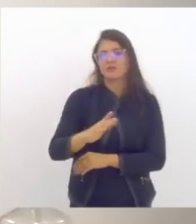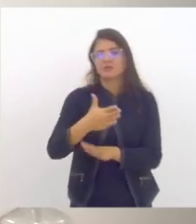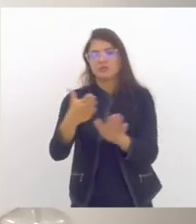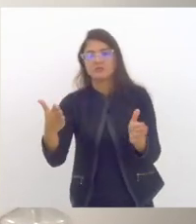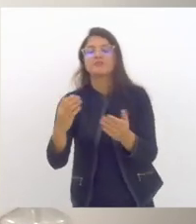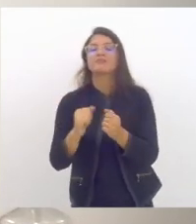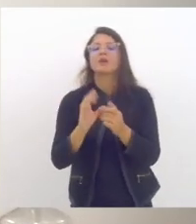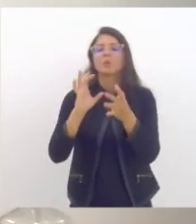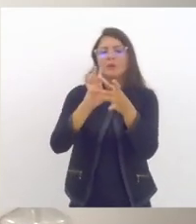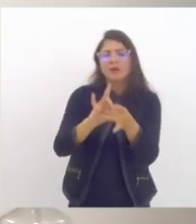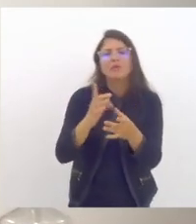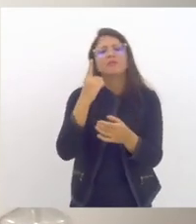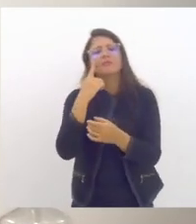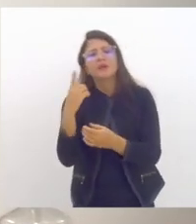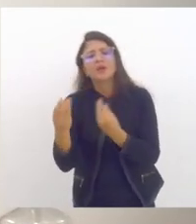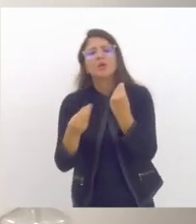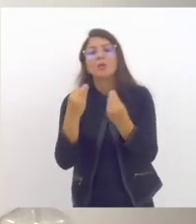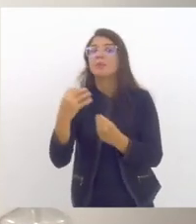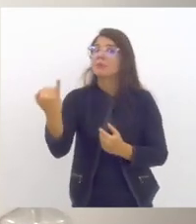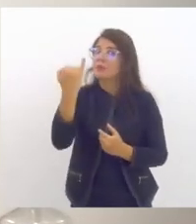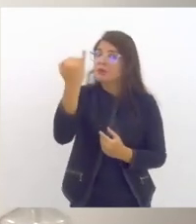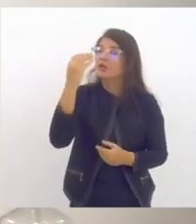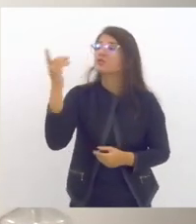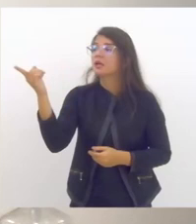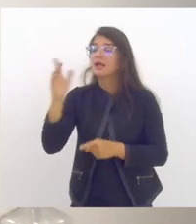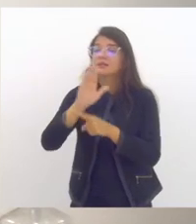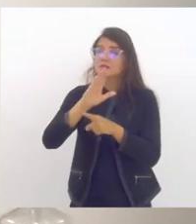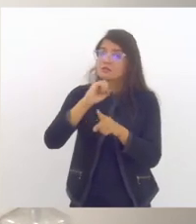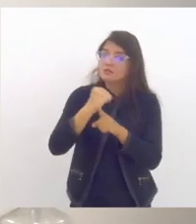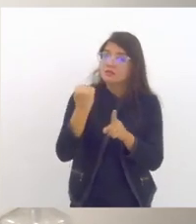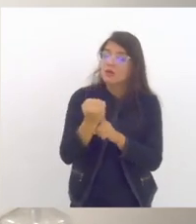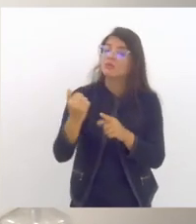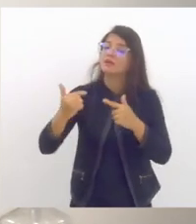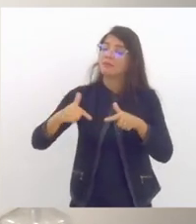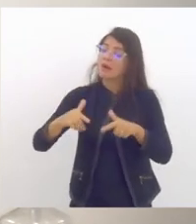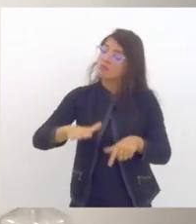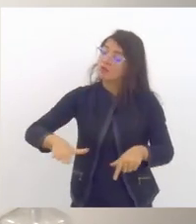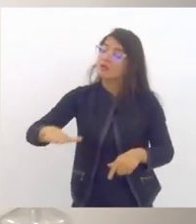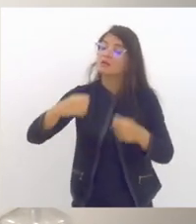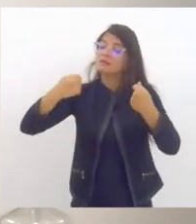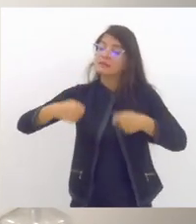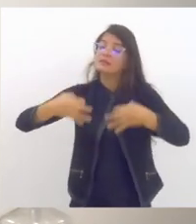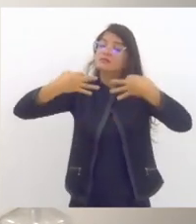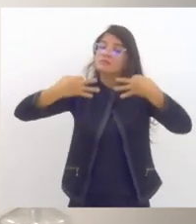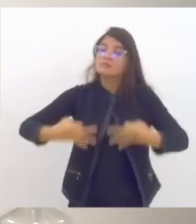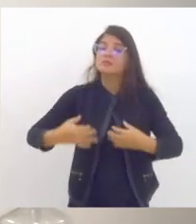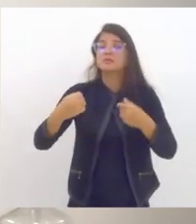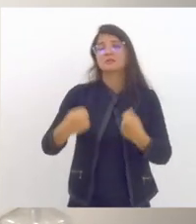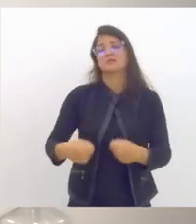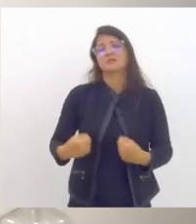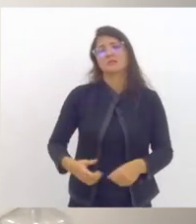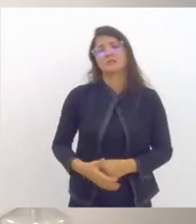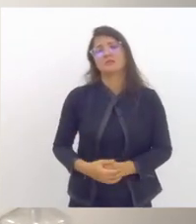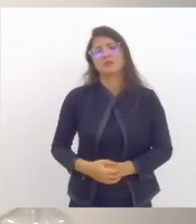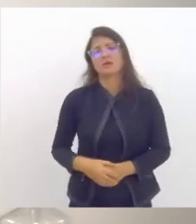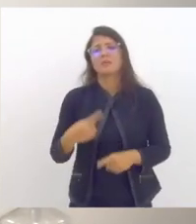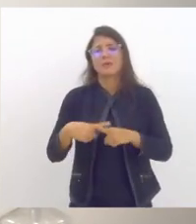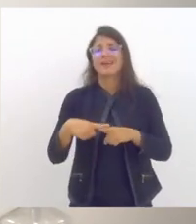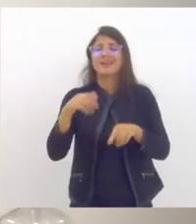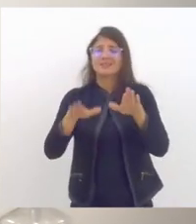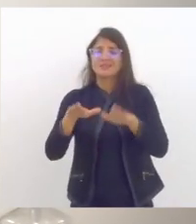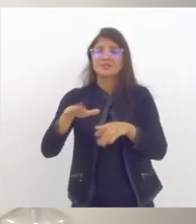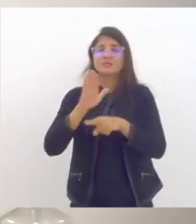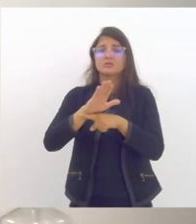importância desses assistentes sociais terem garantido condições de trabalho o assistente social muitas vezes tem o seu trabalho prejudicado